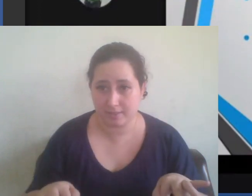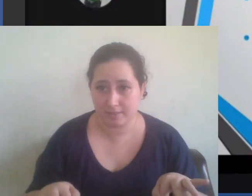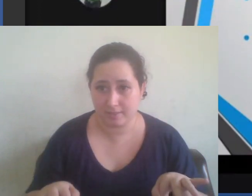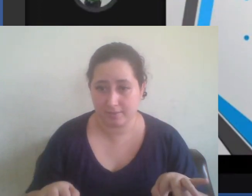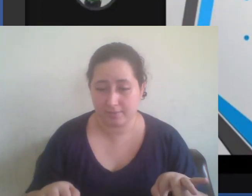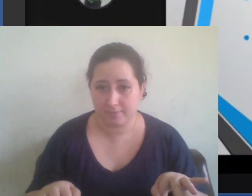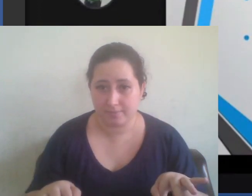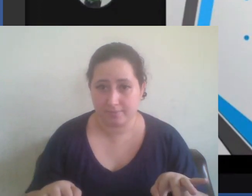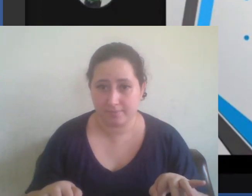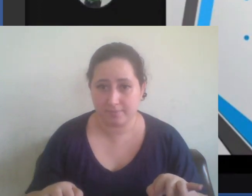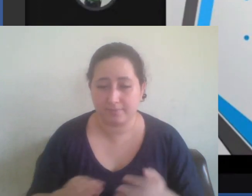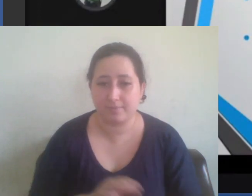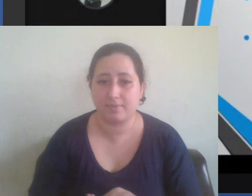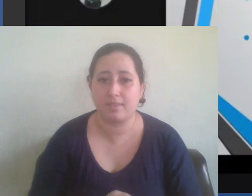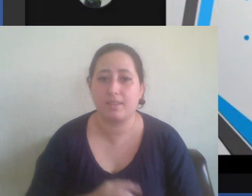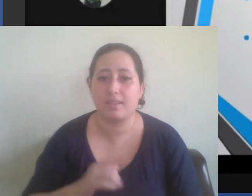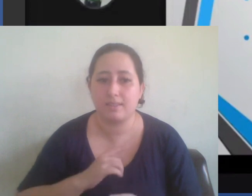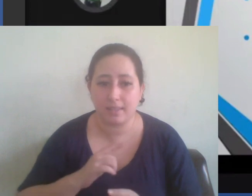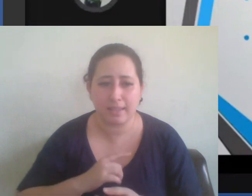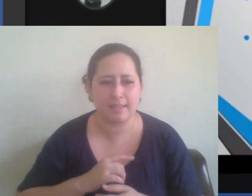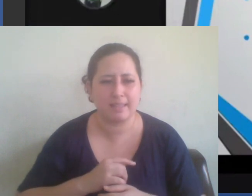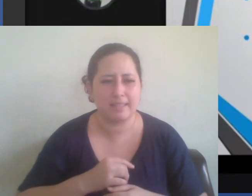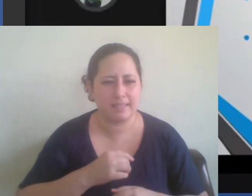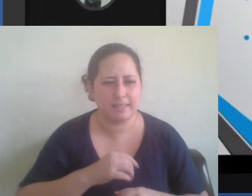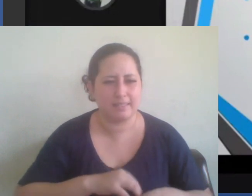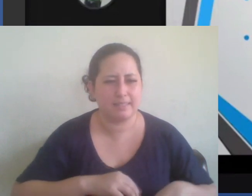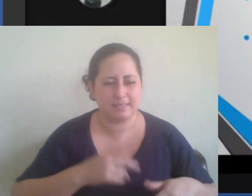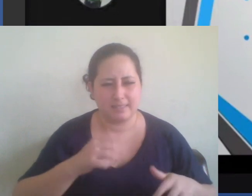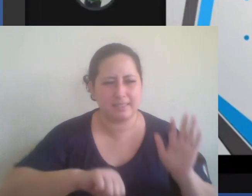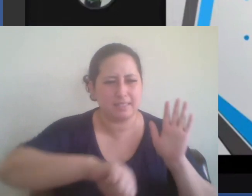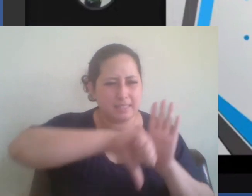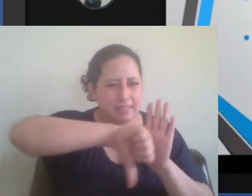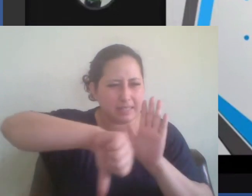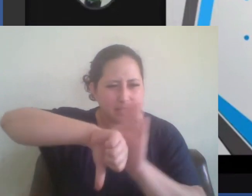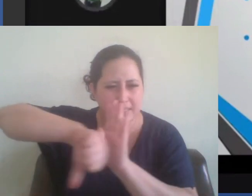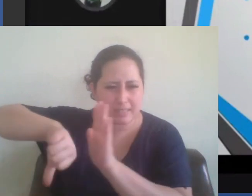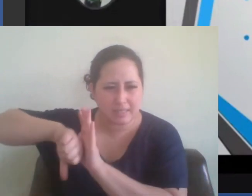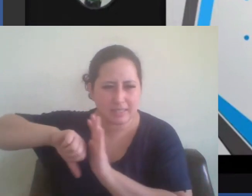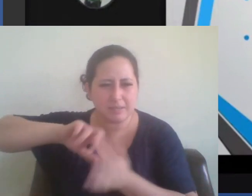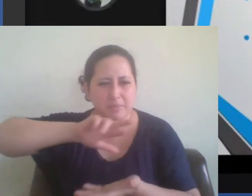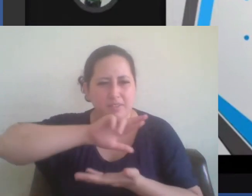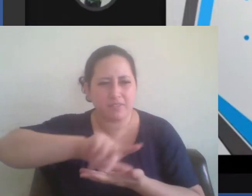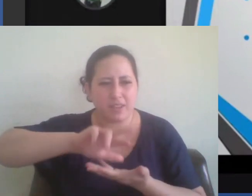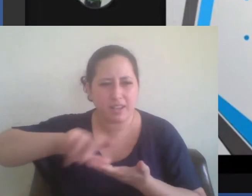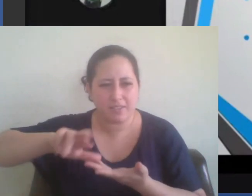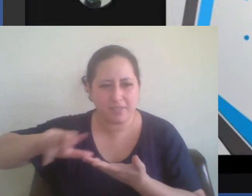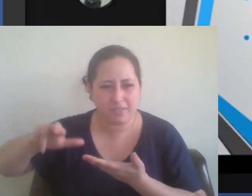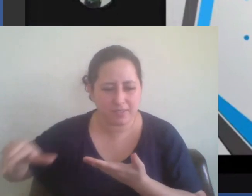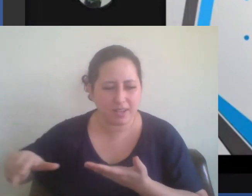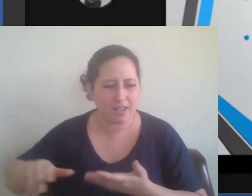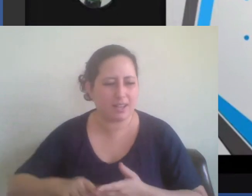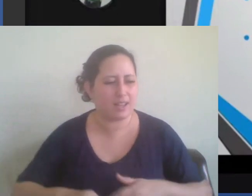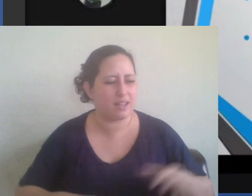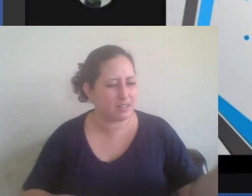todos esses crimes e vários criminosos estão sendo levados a julgamento